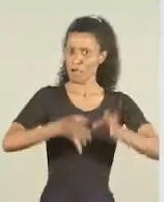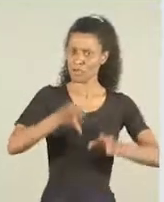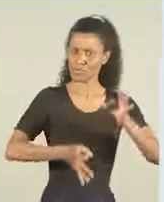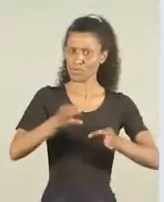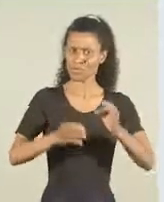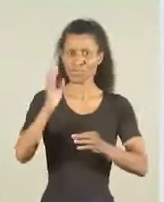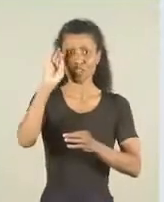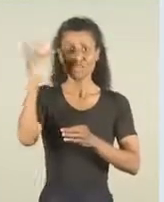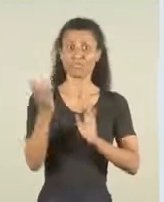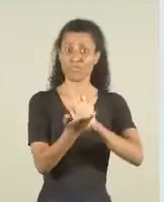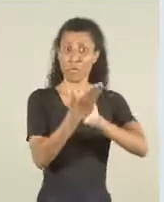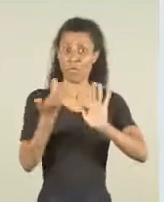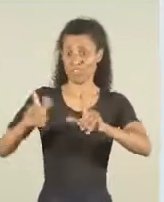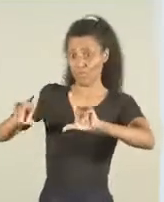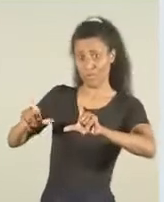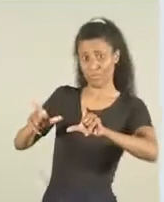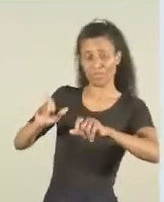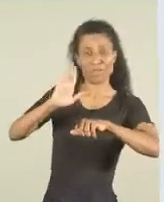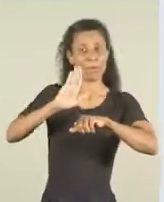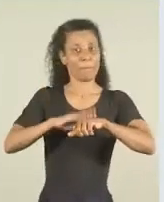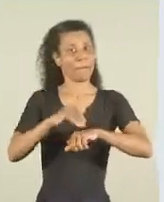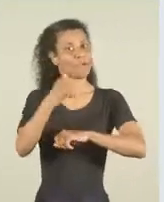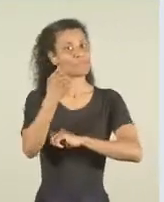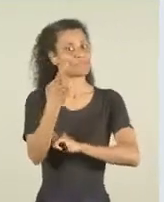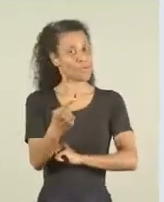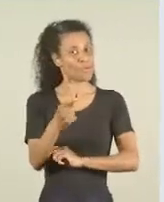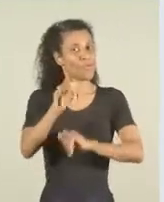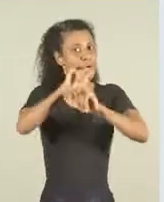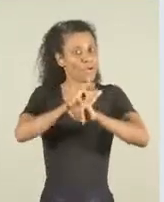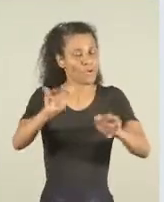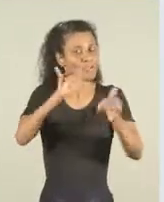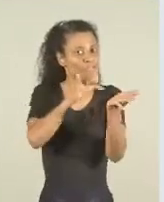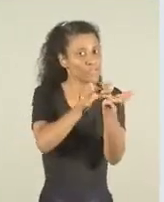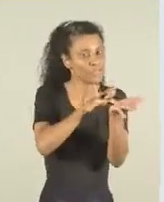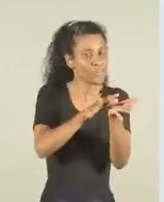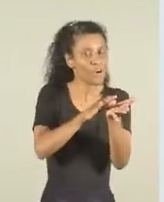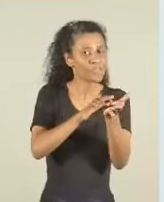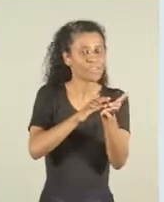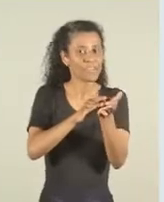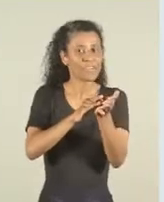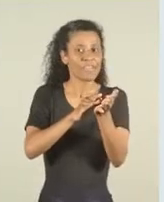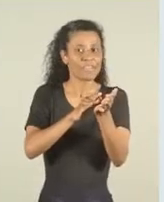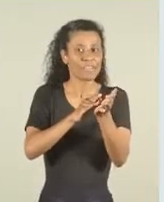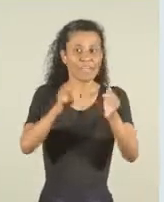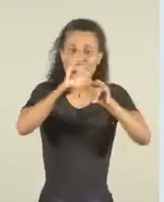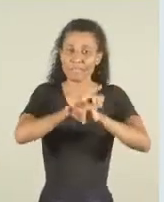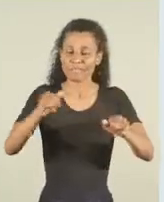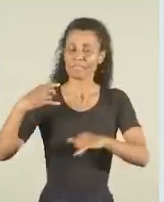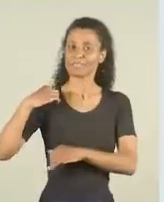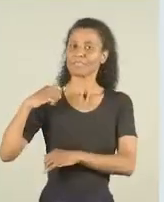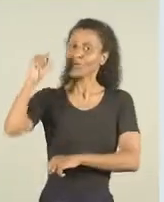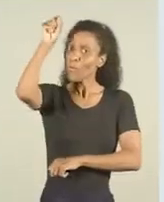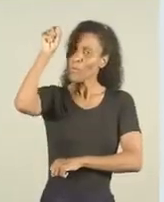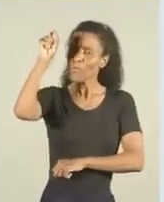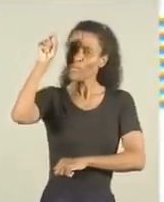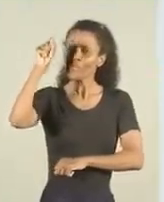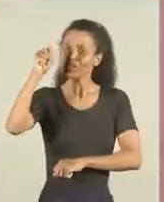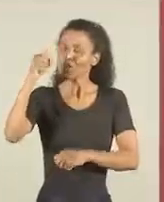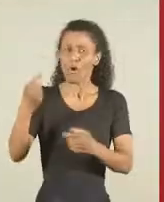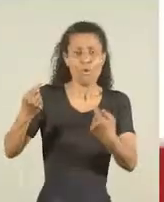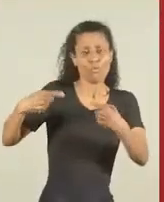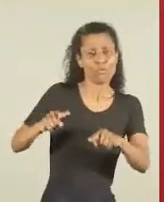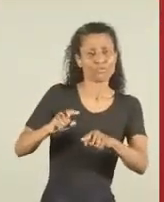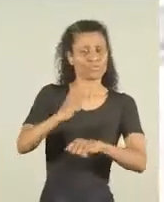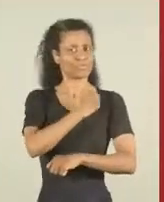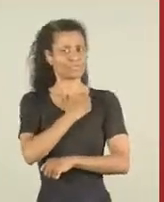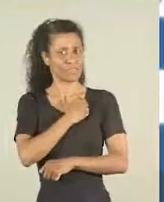A justiça determinou a retirada do ar de mais uma fake news da campanha da candidata comunista contra Sebastião Mello.